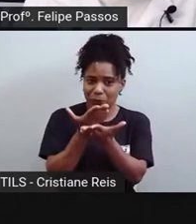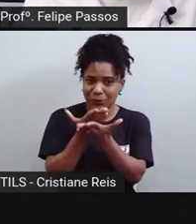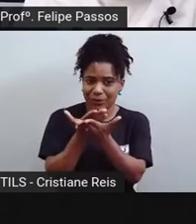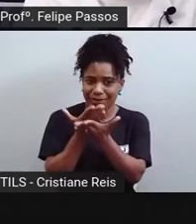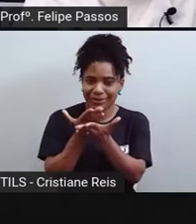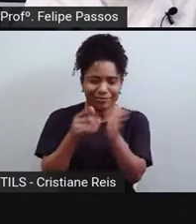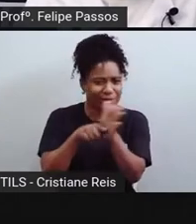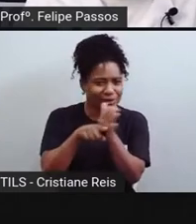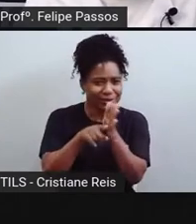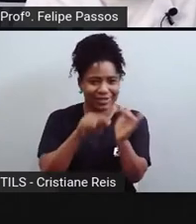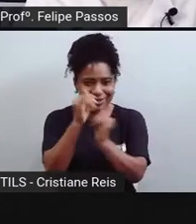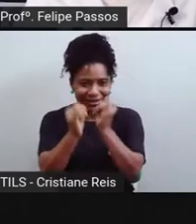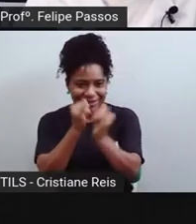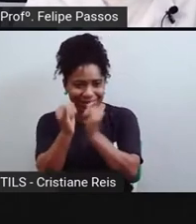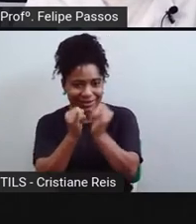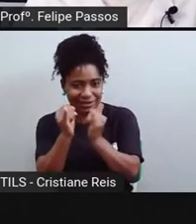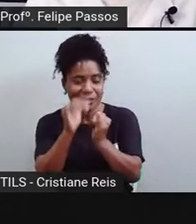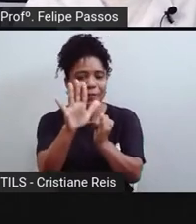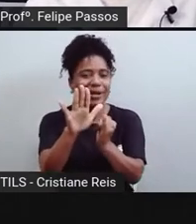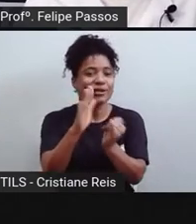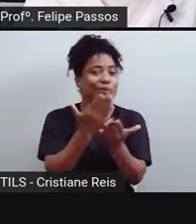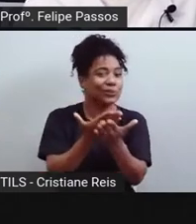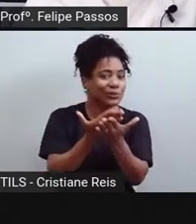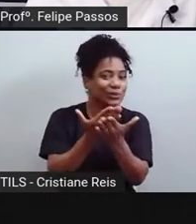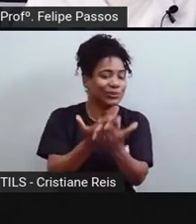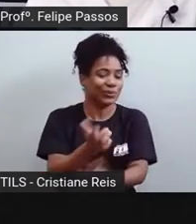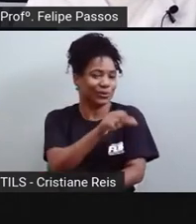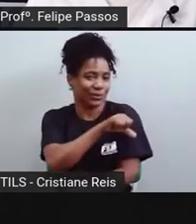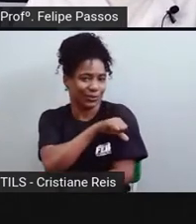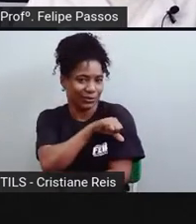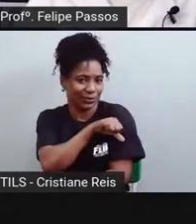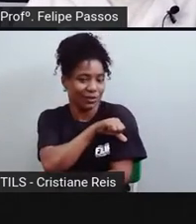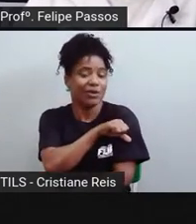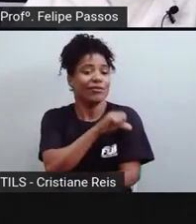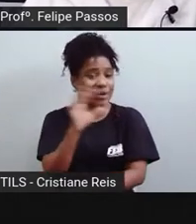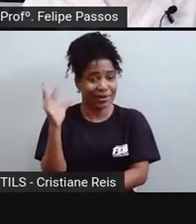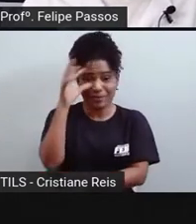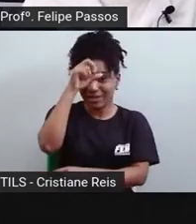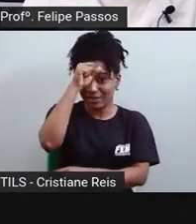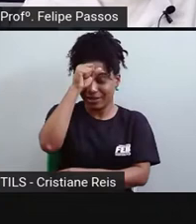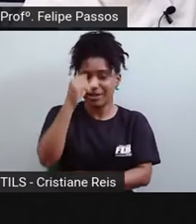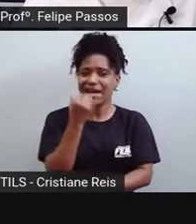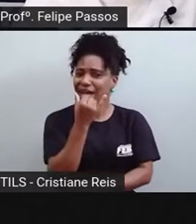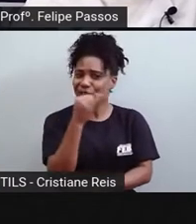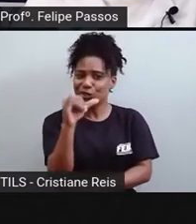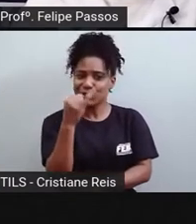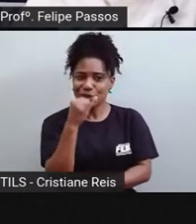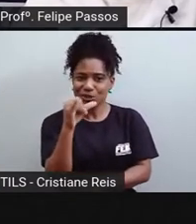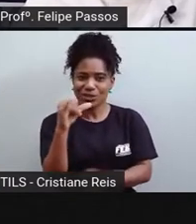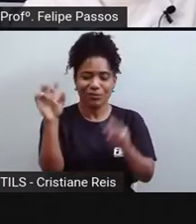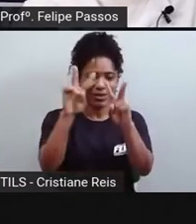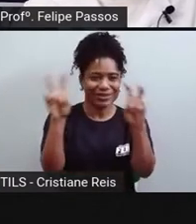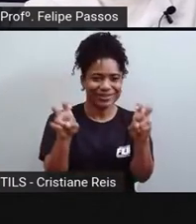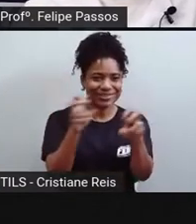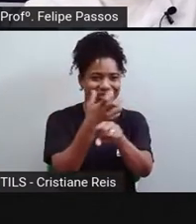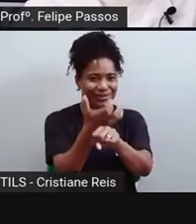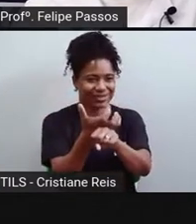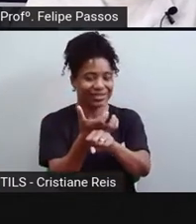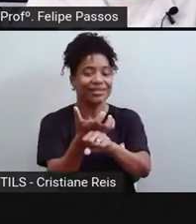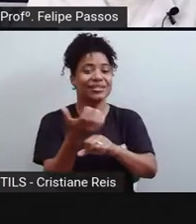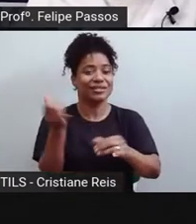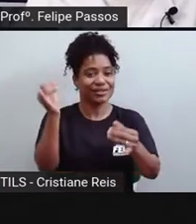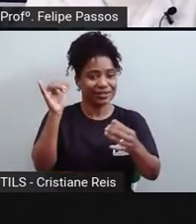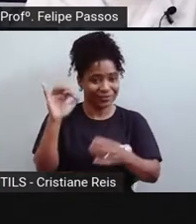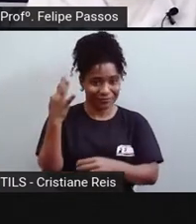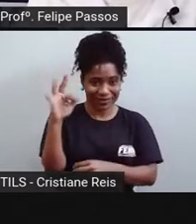energias em física. Então assim, existem diferentes definições de energia, mas basicamente,